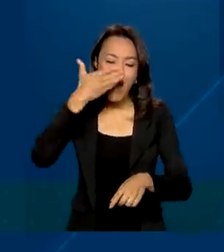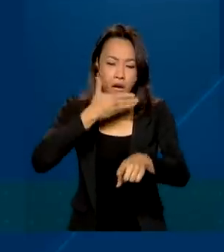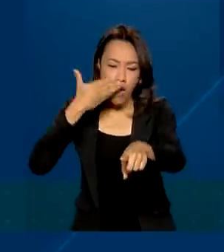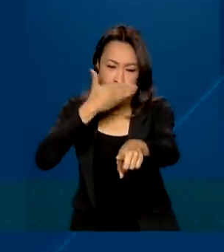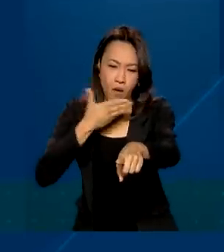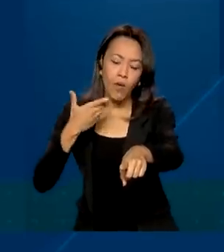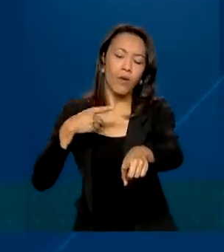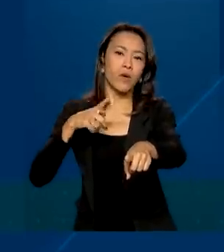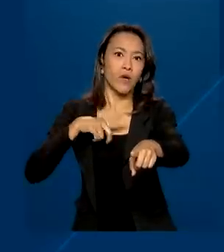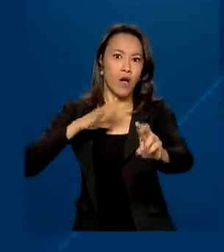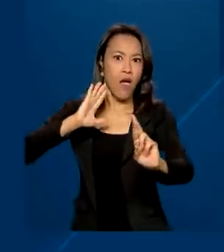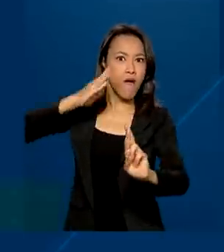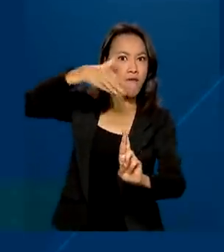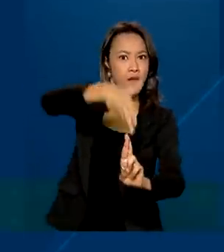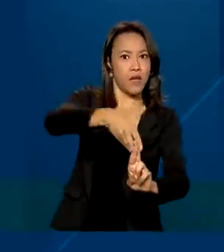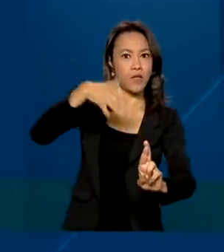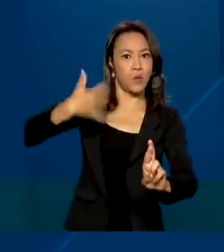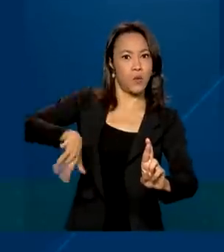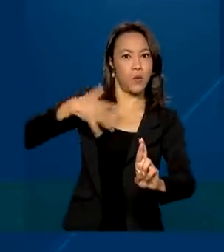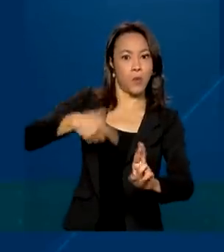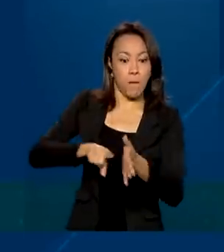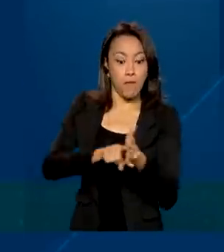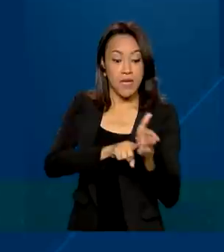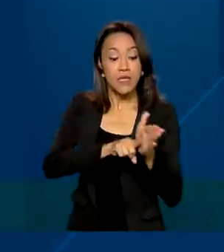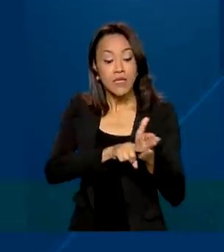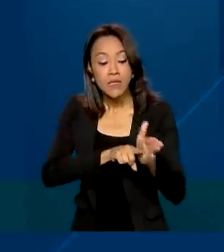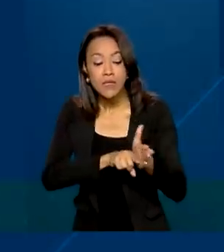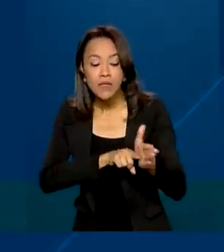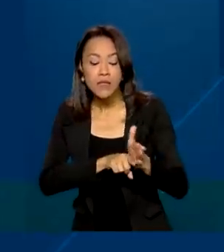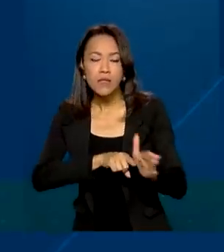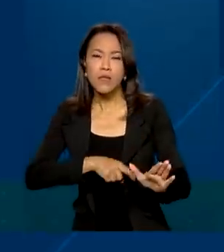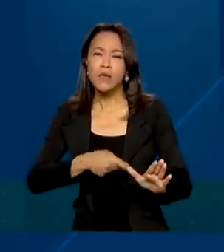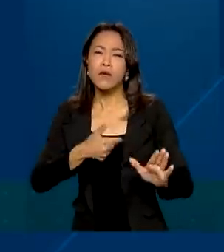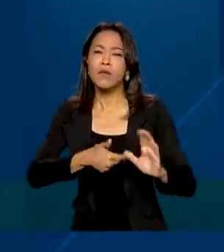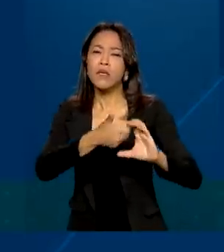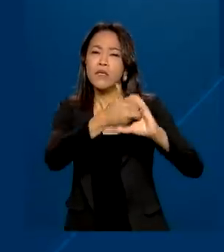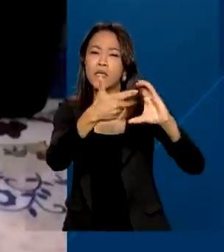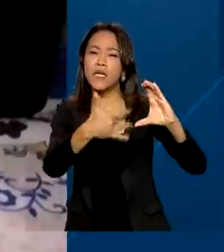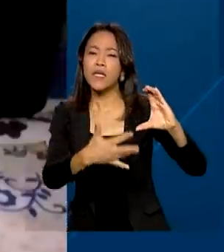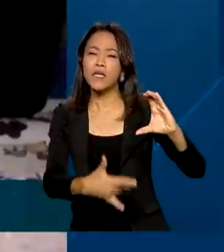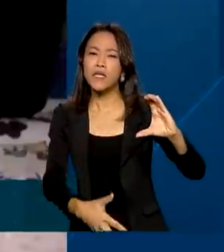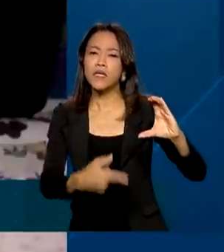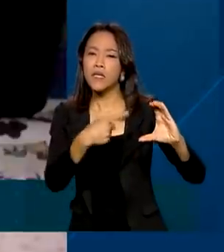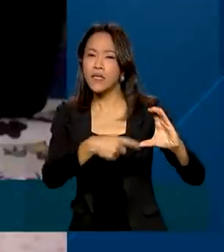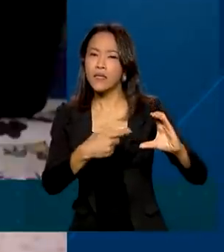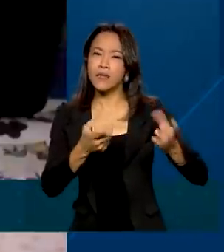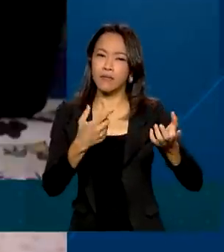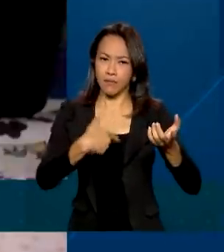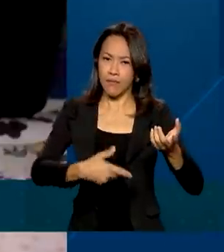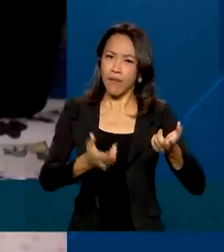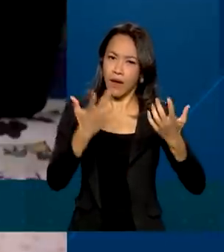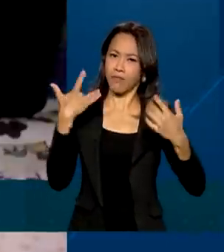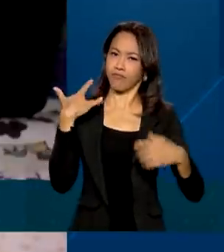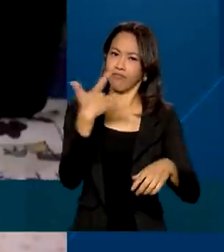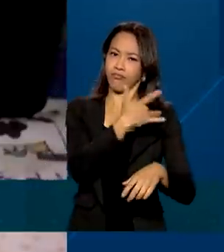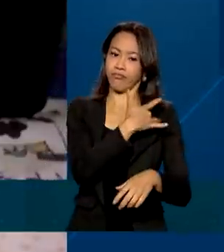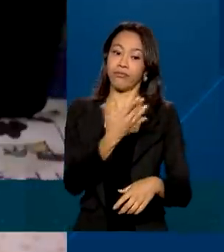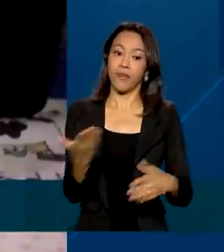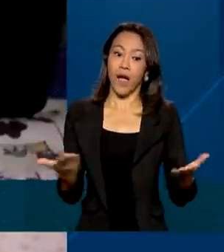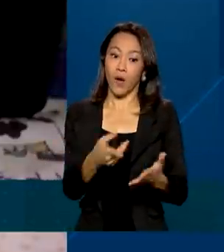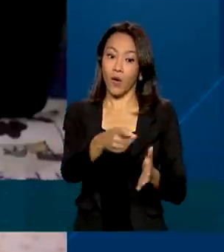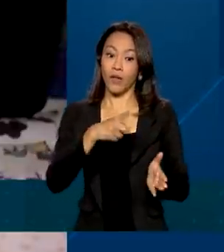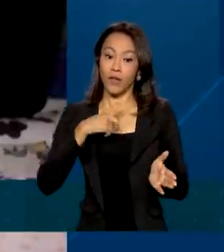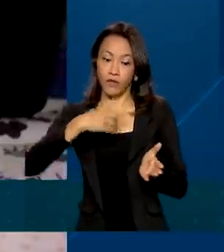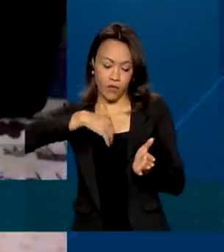a ter destaque após pesquisas indicarem suas características terapêuticas. Agora, o produto recebeu o selo de indicação